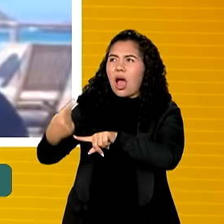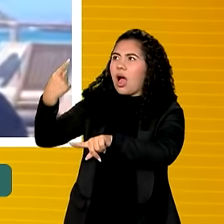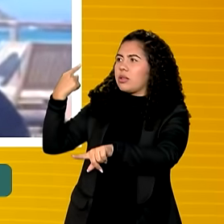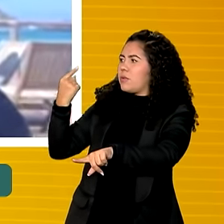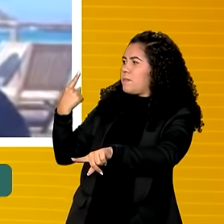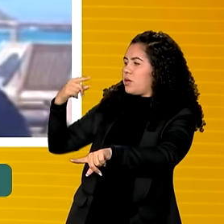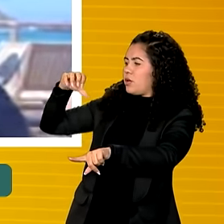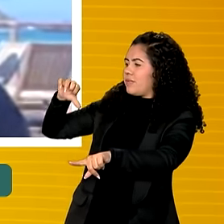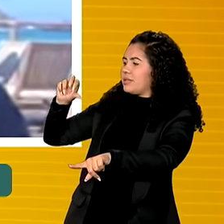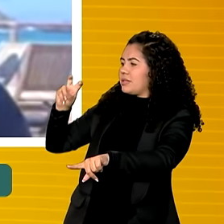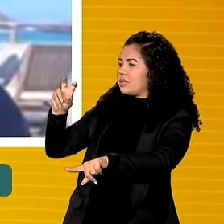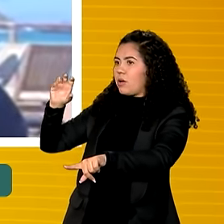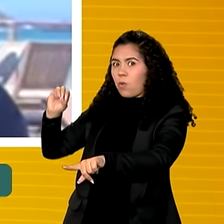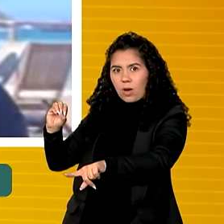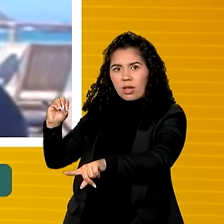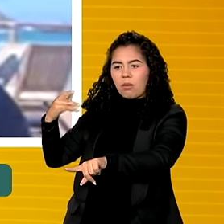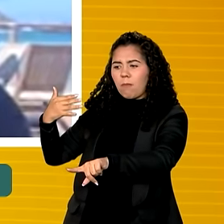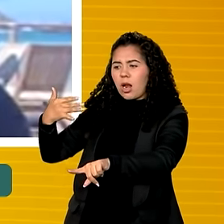1955.